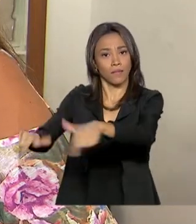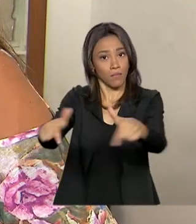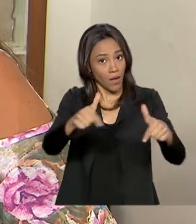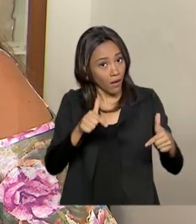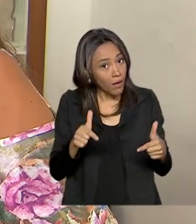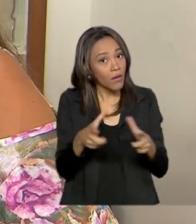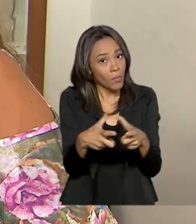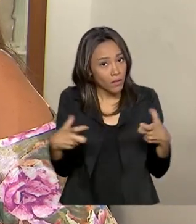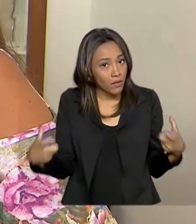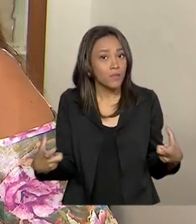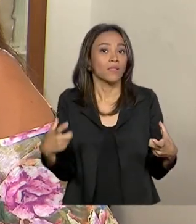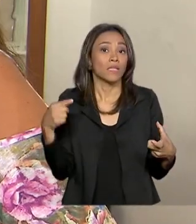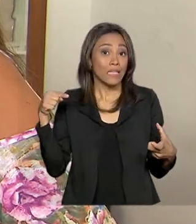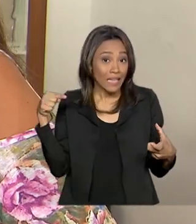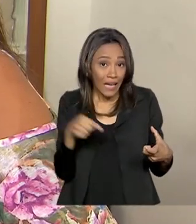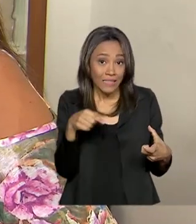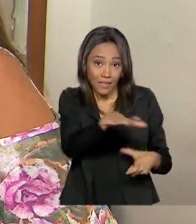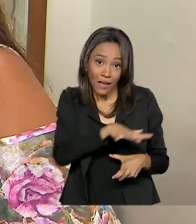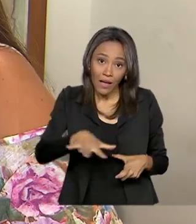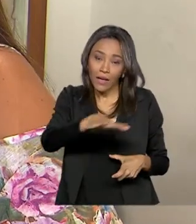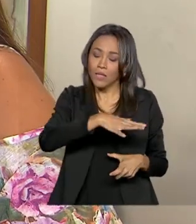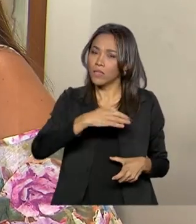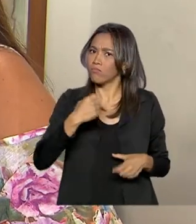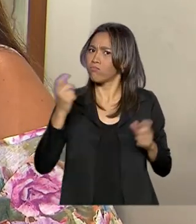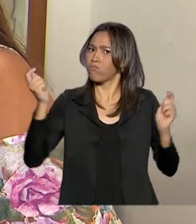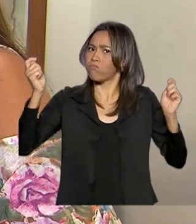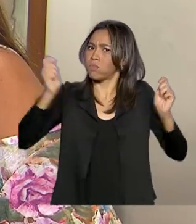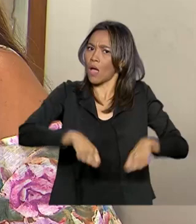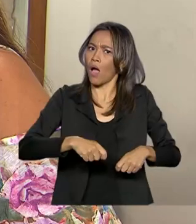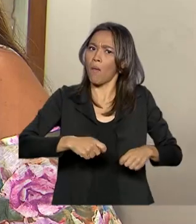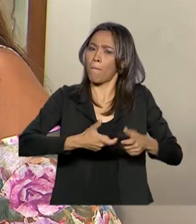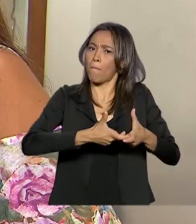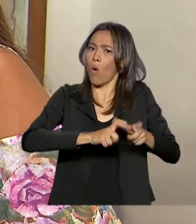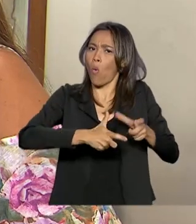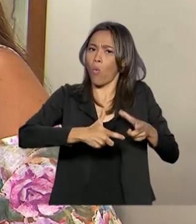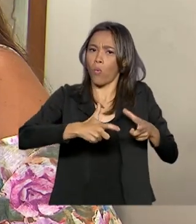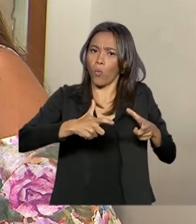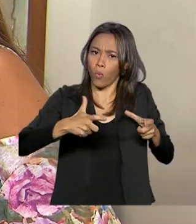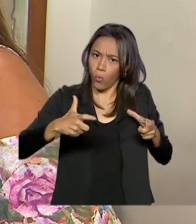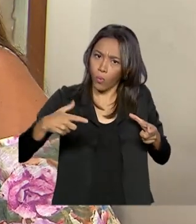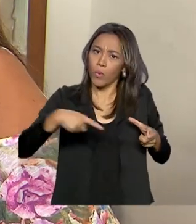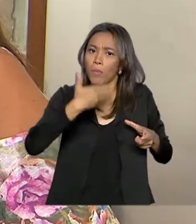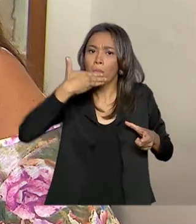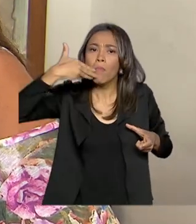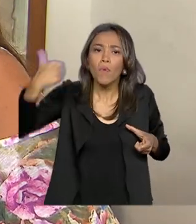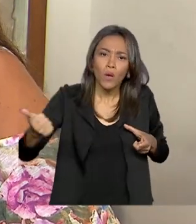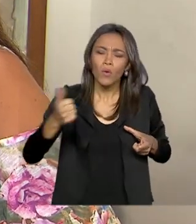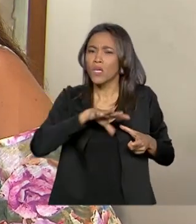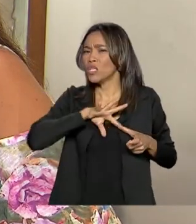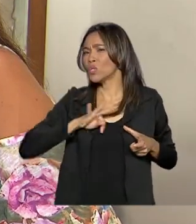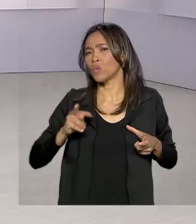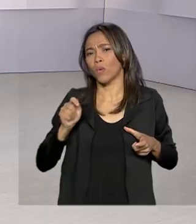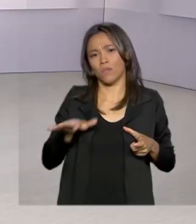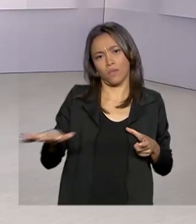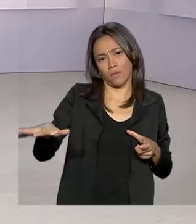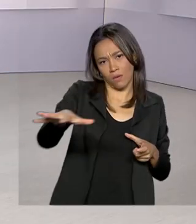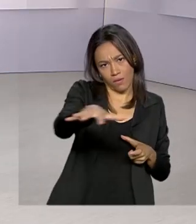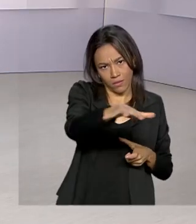que esse segmento tem um enorme potencial de ampliação e melhoria de todas essas áreas.